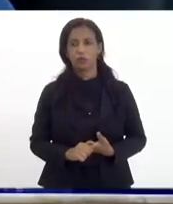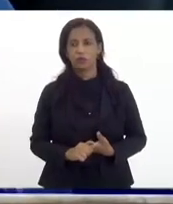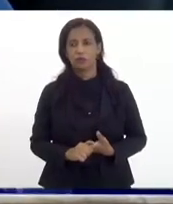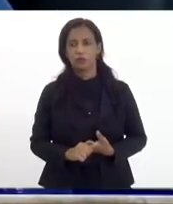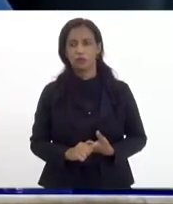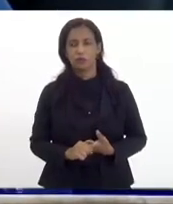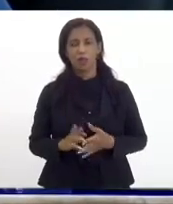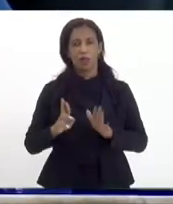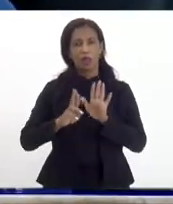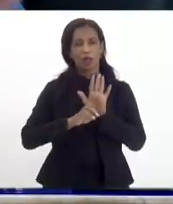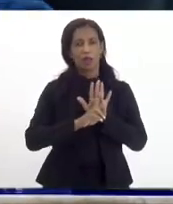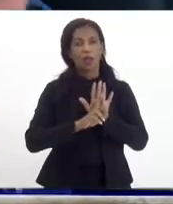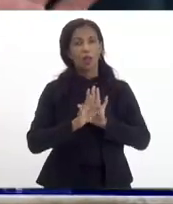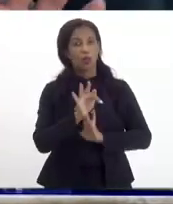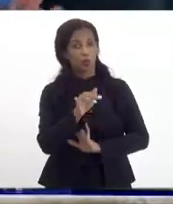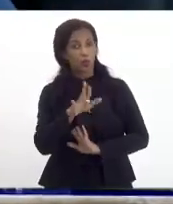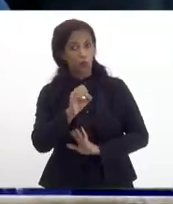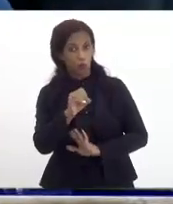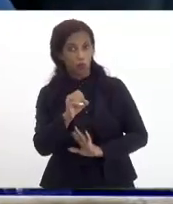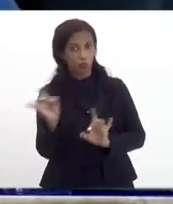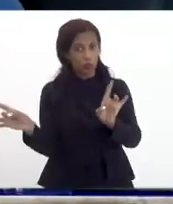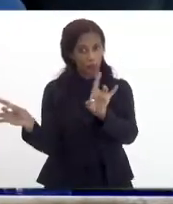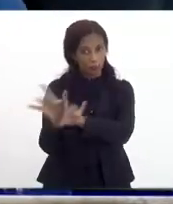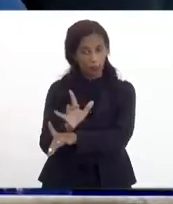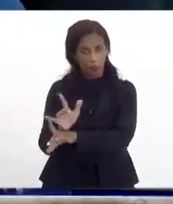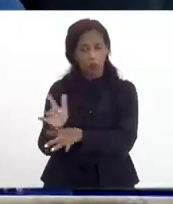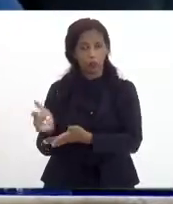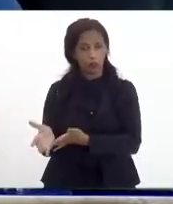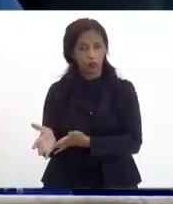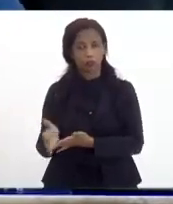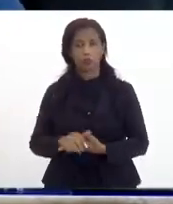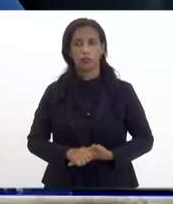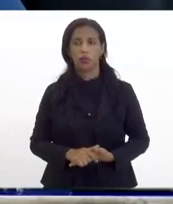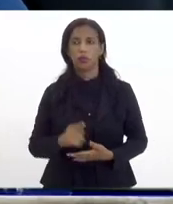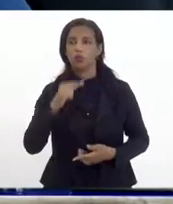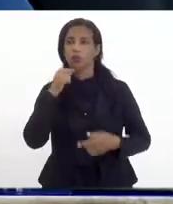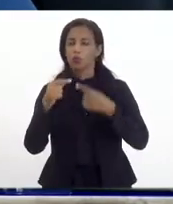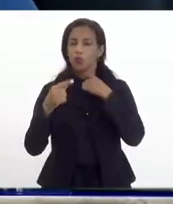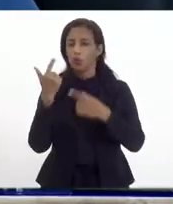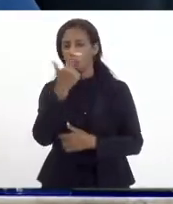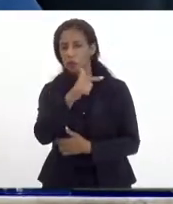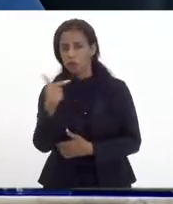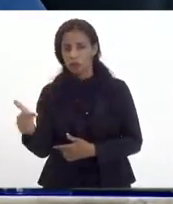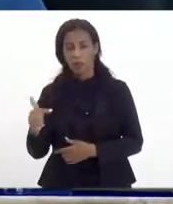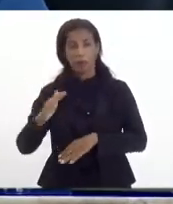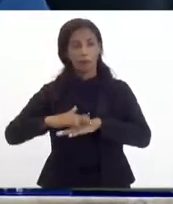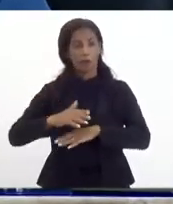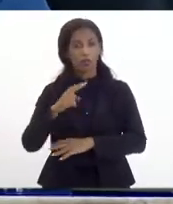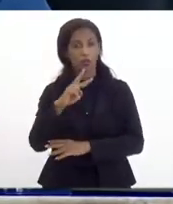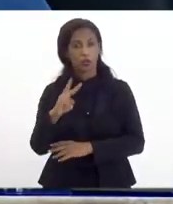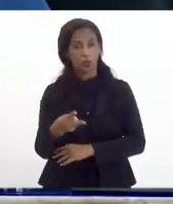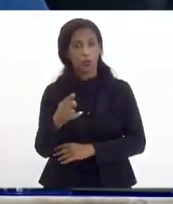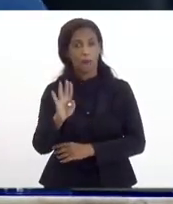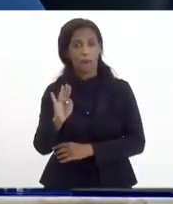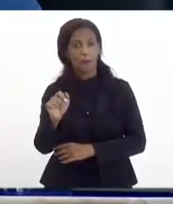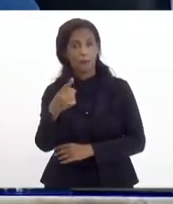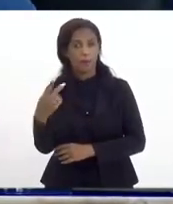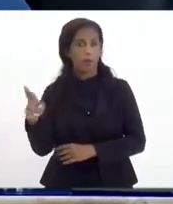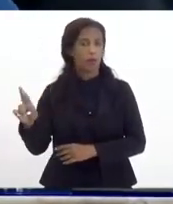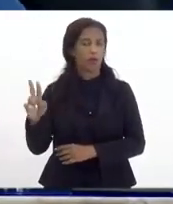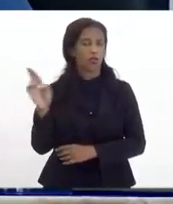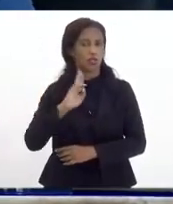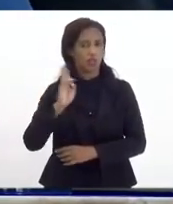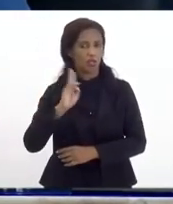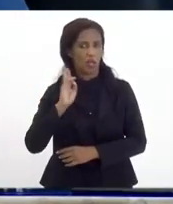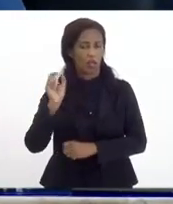a regulamentação do fundo o fundo está criado nós não temos dúvida nós vamos ter mais de 2 bilhões de reais na virada